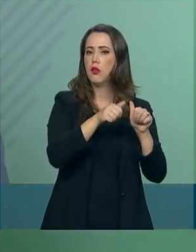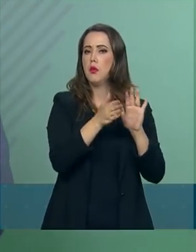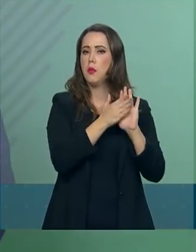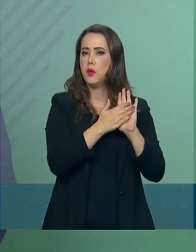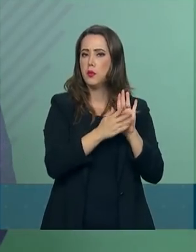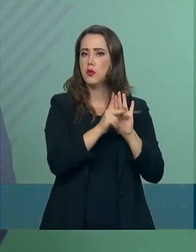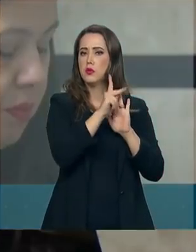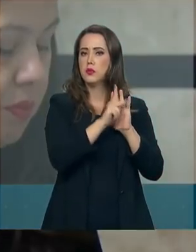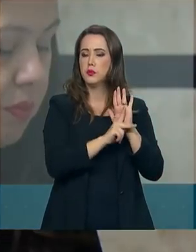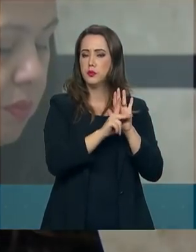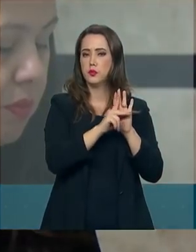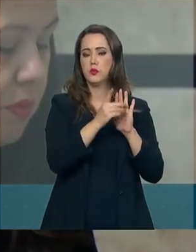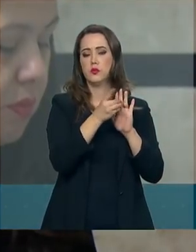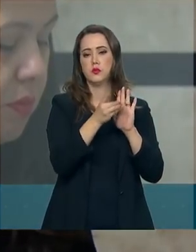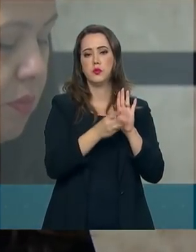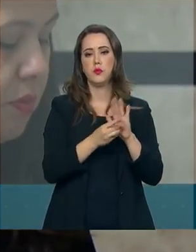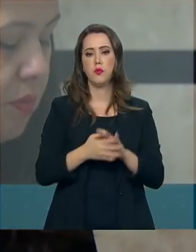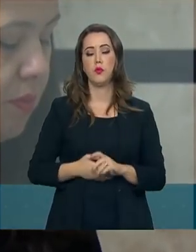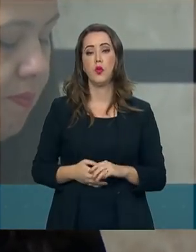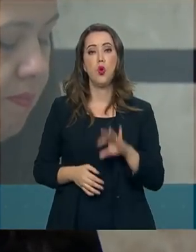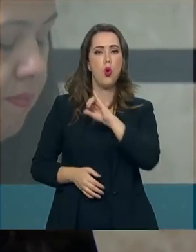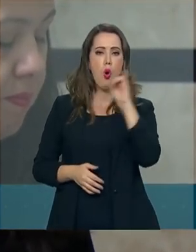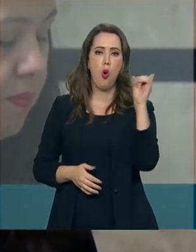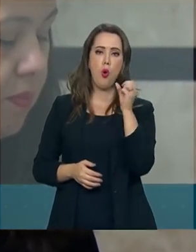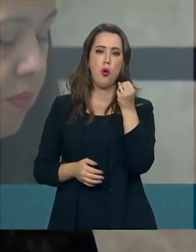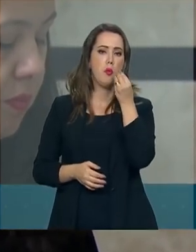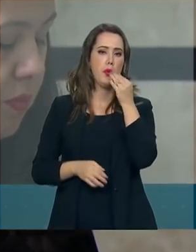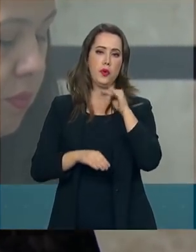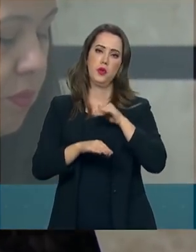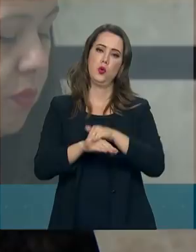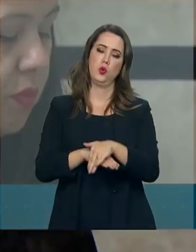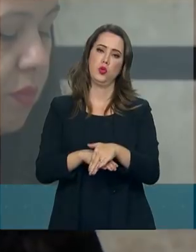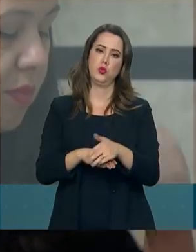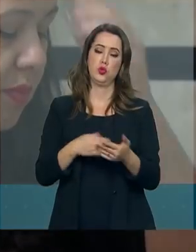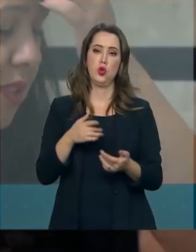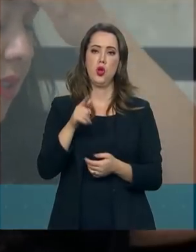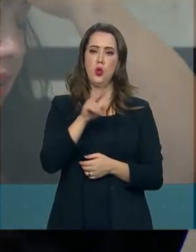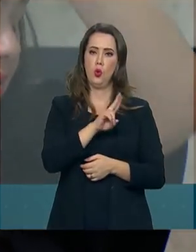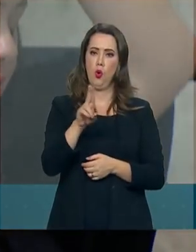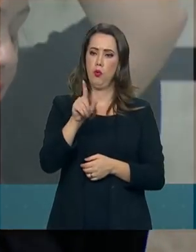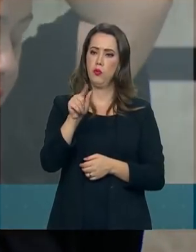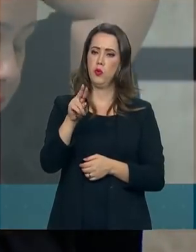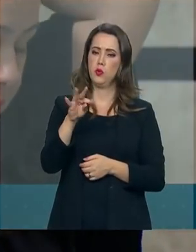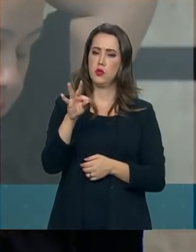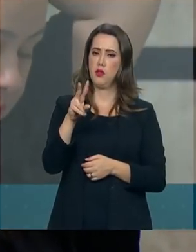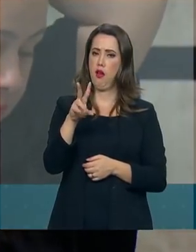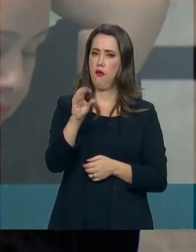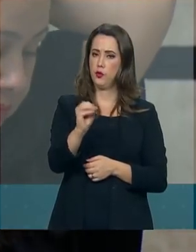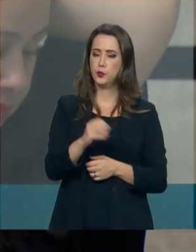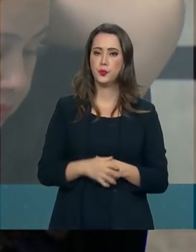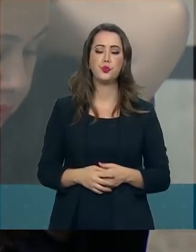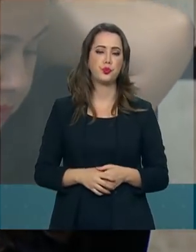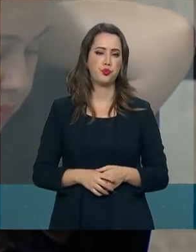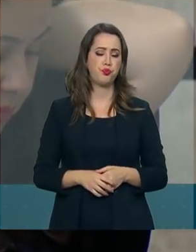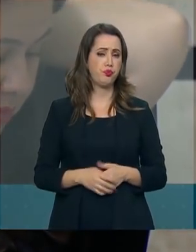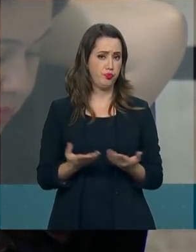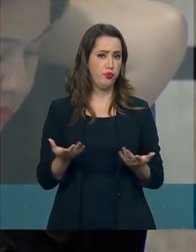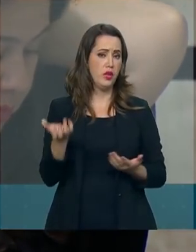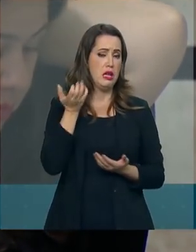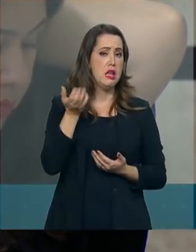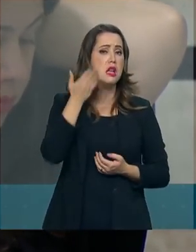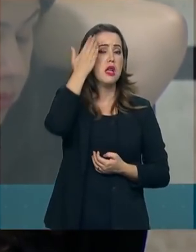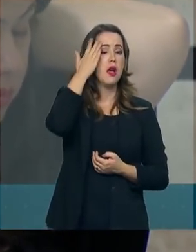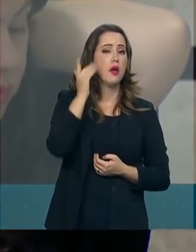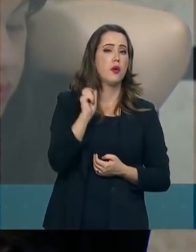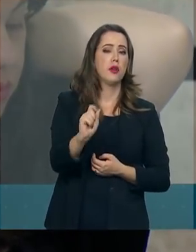Boa noite, porta-vaz. Gustavo Maia, do Jornal Globo. Seguinte, eu queria saber, por favor, o senhor falou de pontos que estão